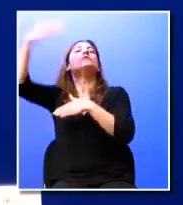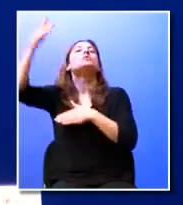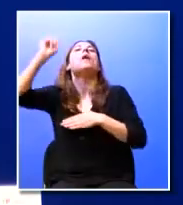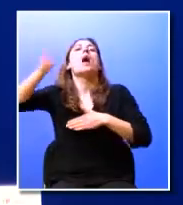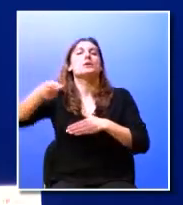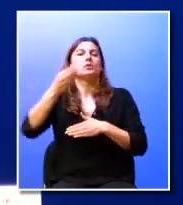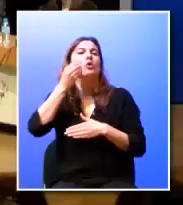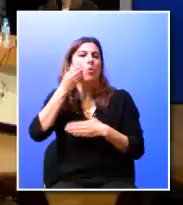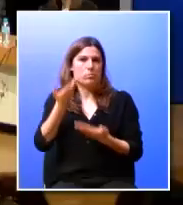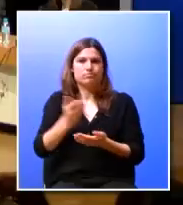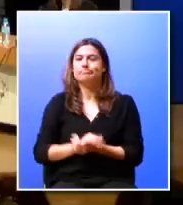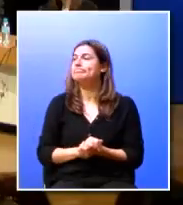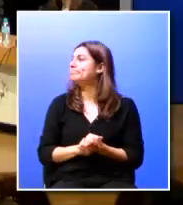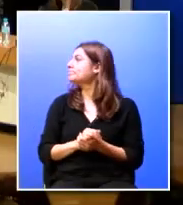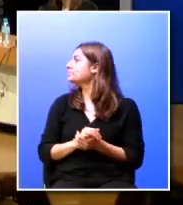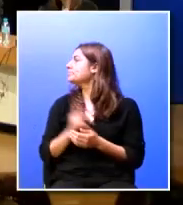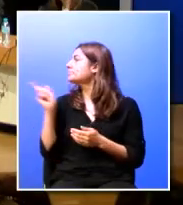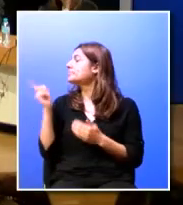Muito obrigado